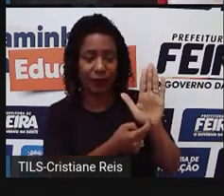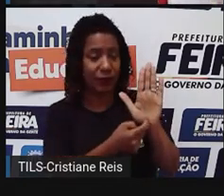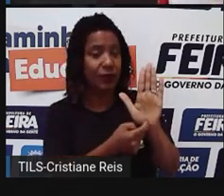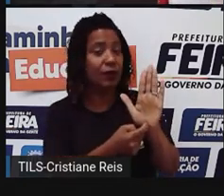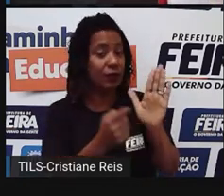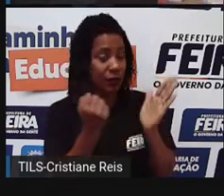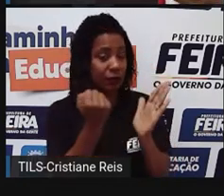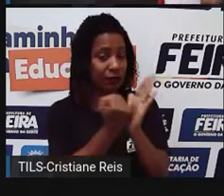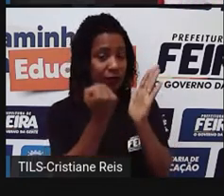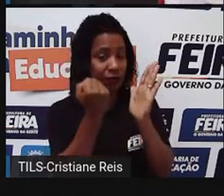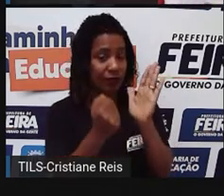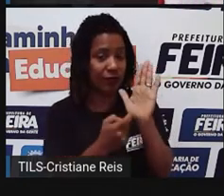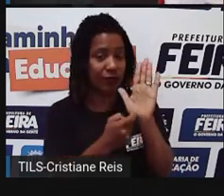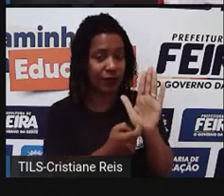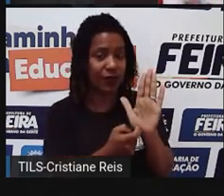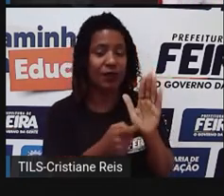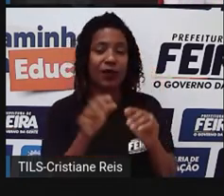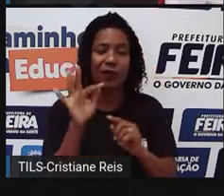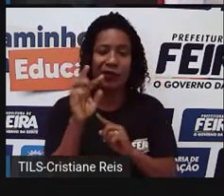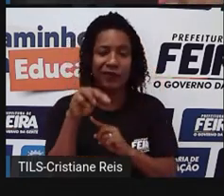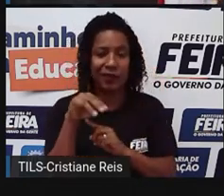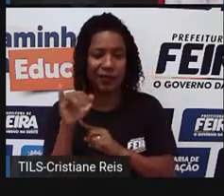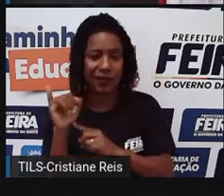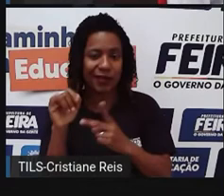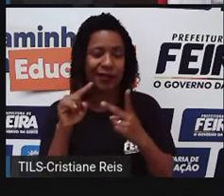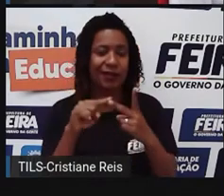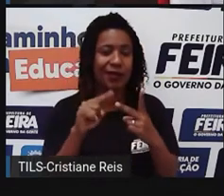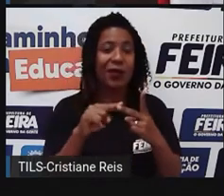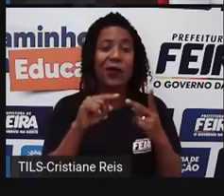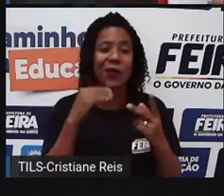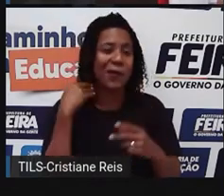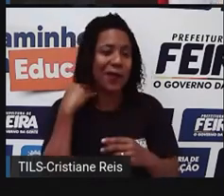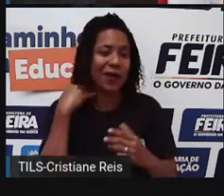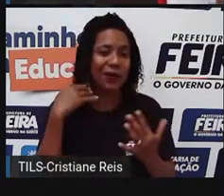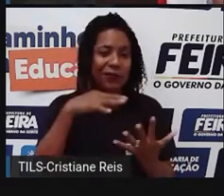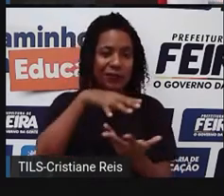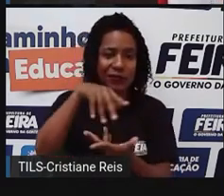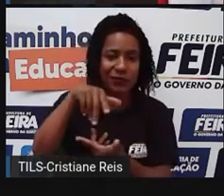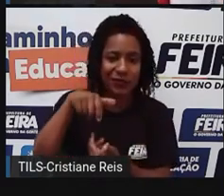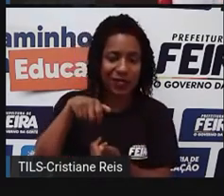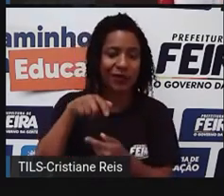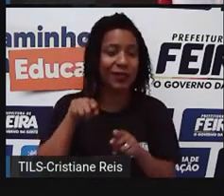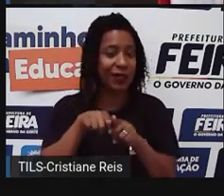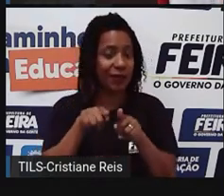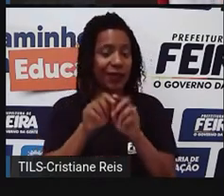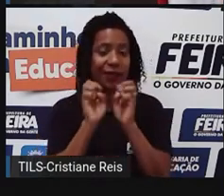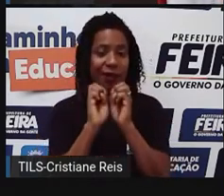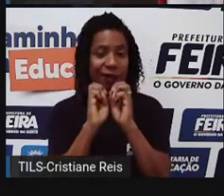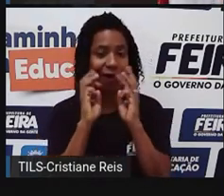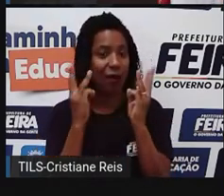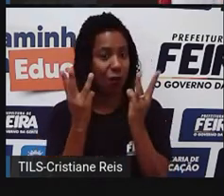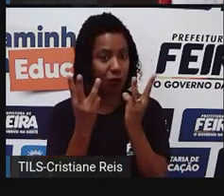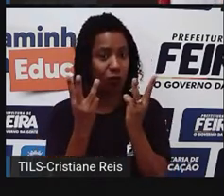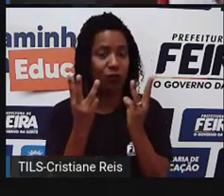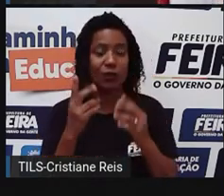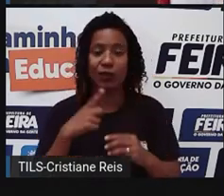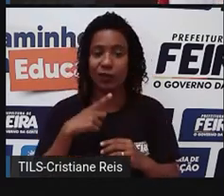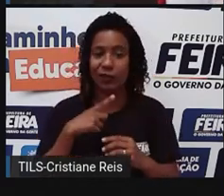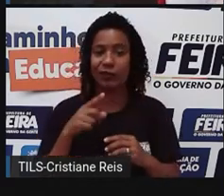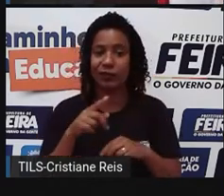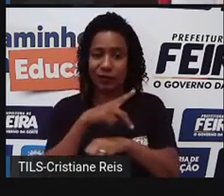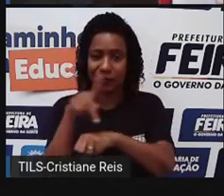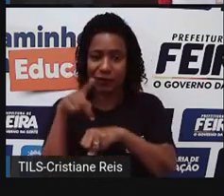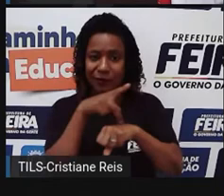tanto o FMI como o Banco Mundial como a ONU, eles são, de certa forma, controlados pelos países ricos, né? Vocês já